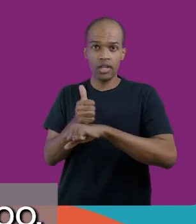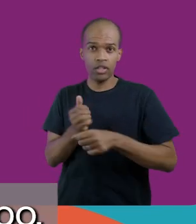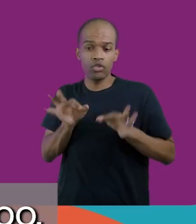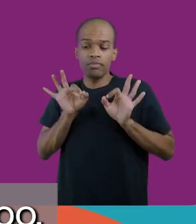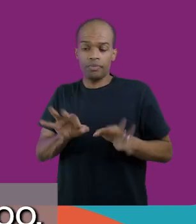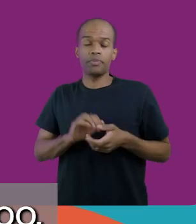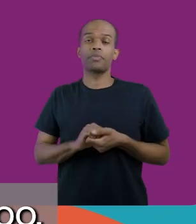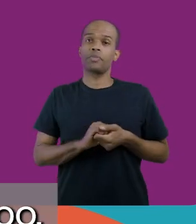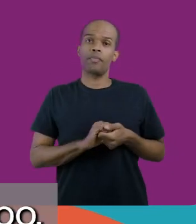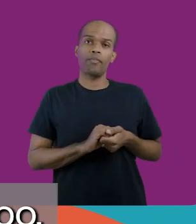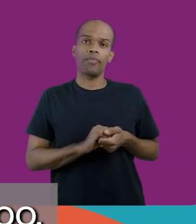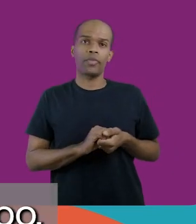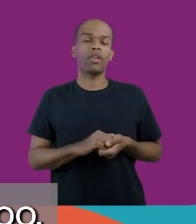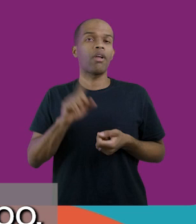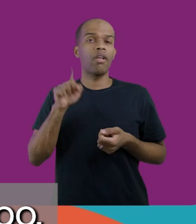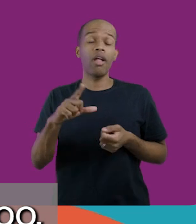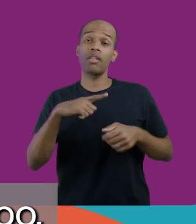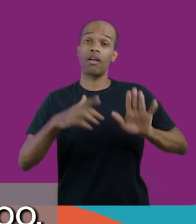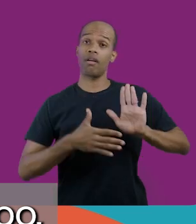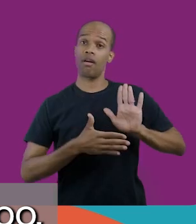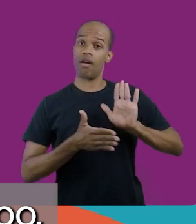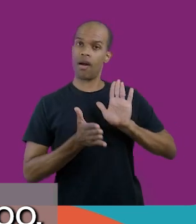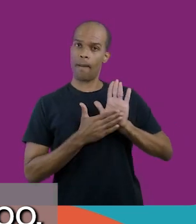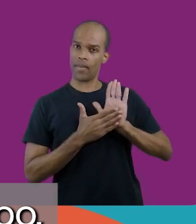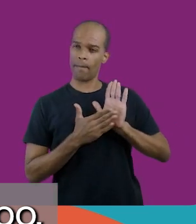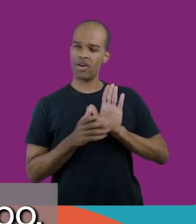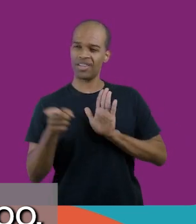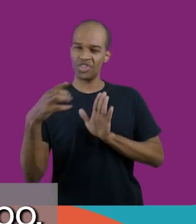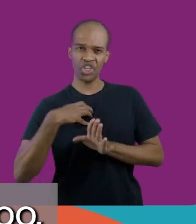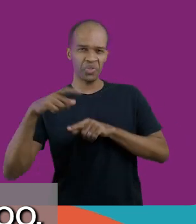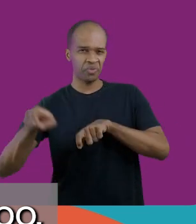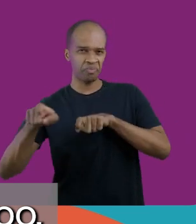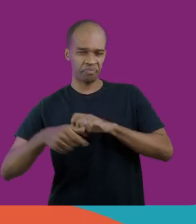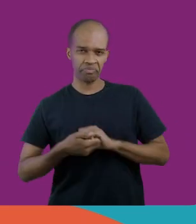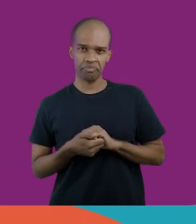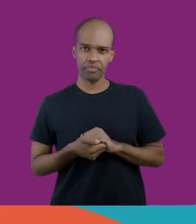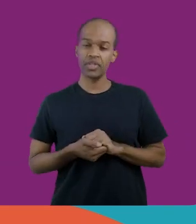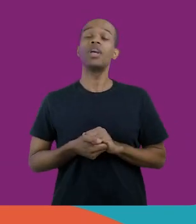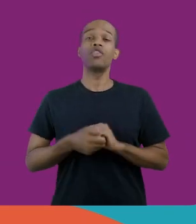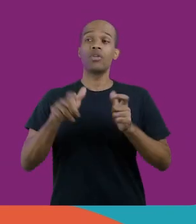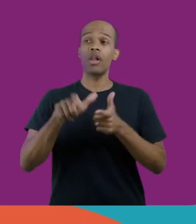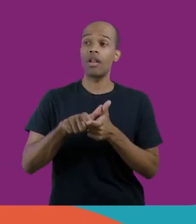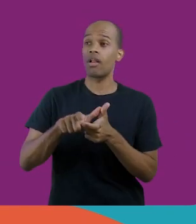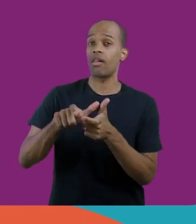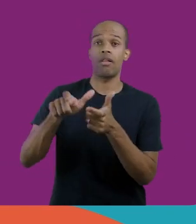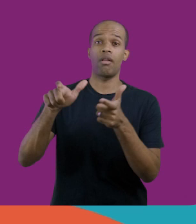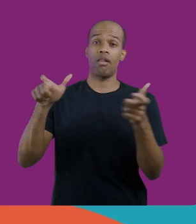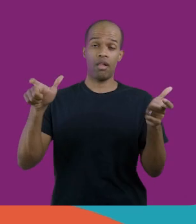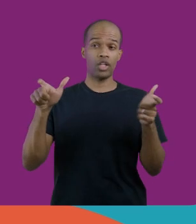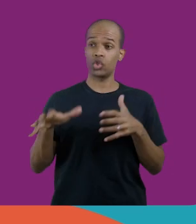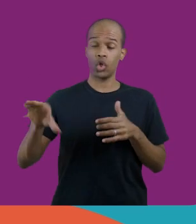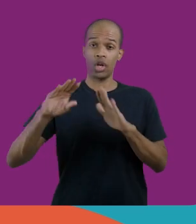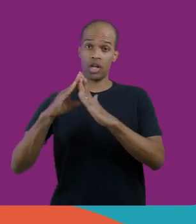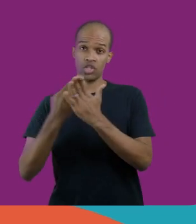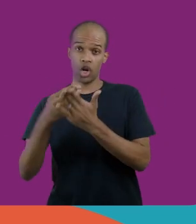coerente também com a proposta do campo. E fizemos essa expansão, tanto nas escolas de